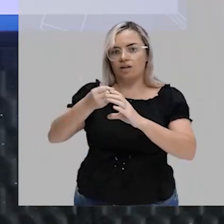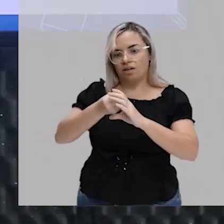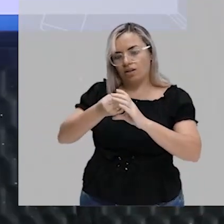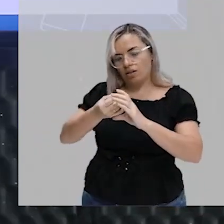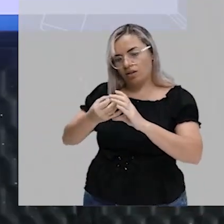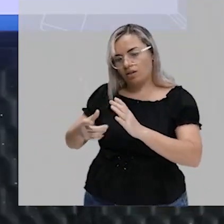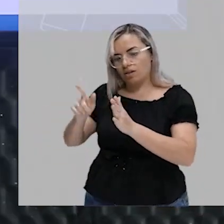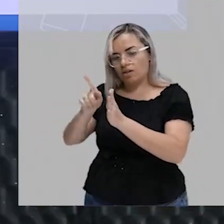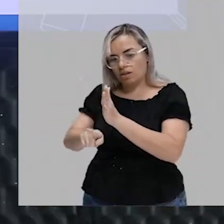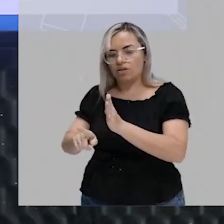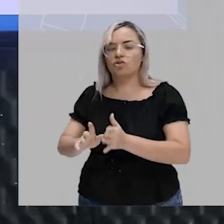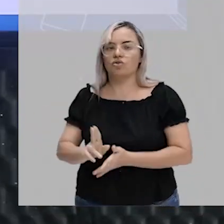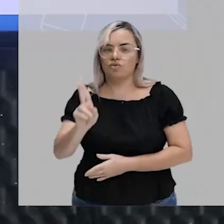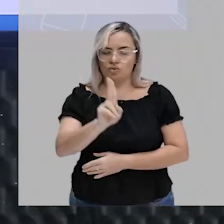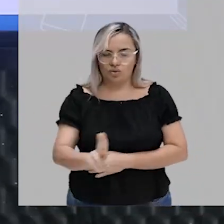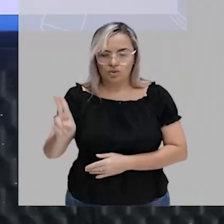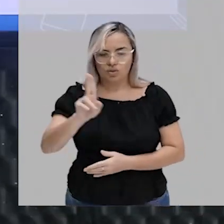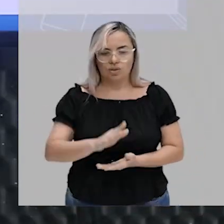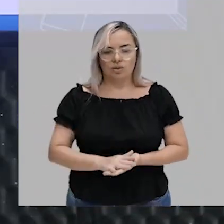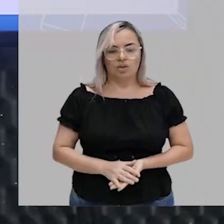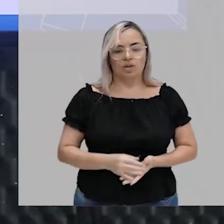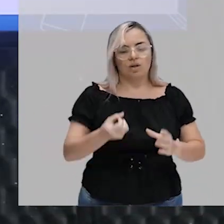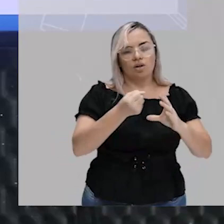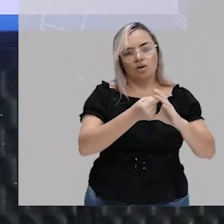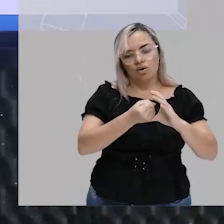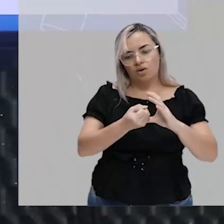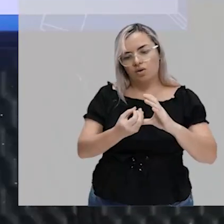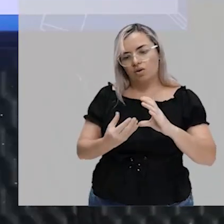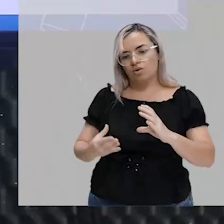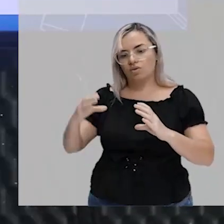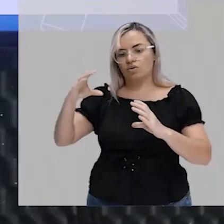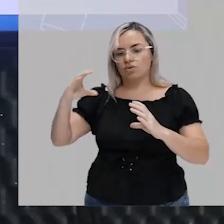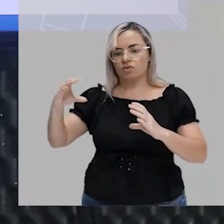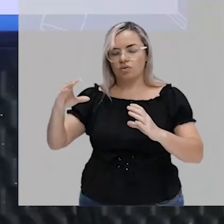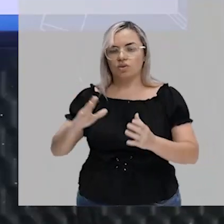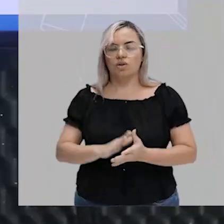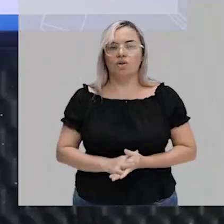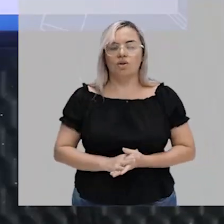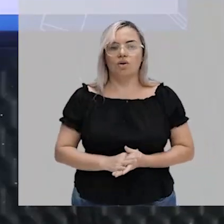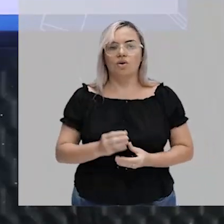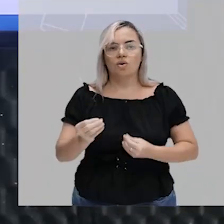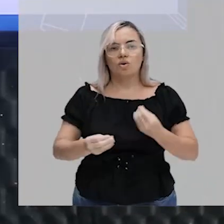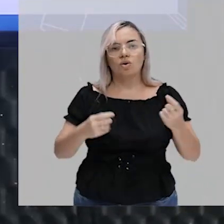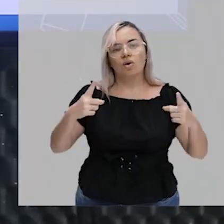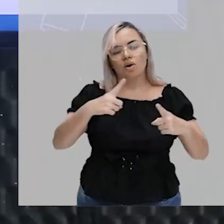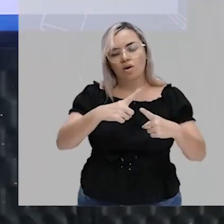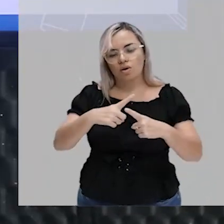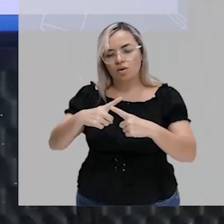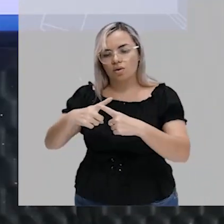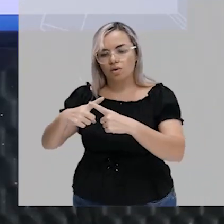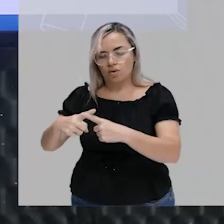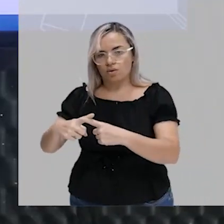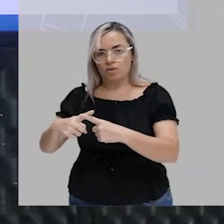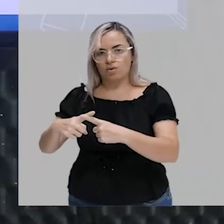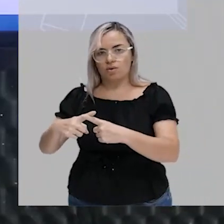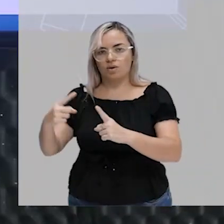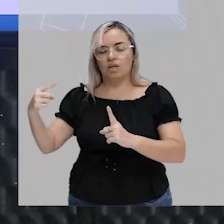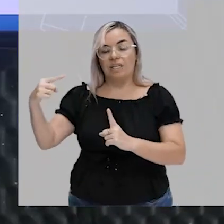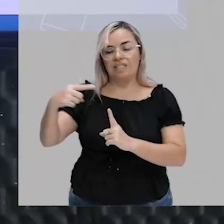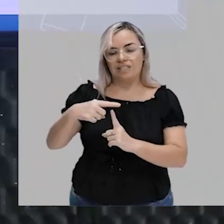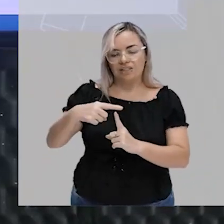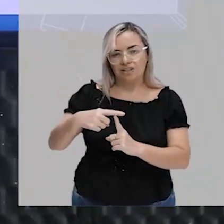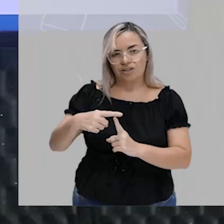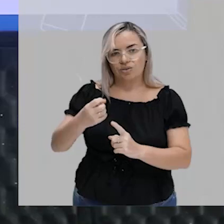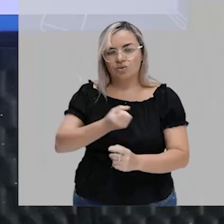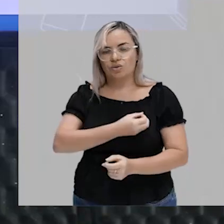tá bom? A colocar. Conjunto C. Olha esse conjunto aqui. Conjunto 2, múltiplos inteiros de